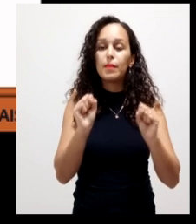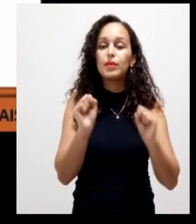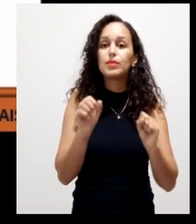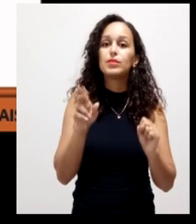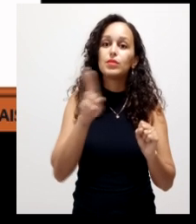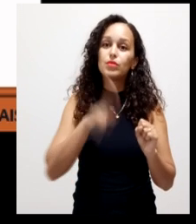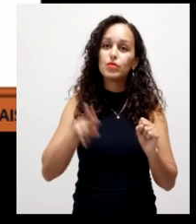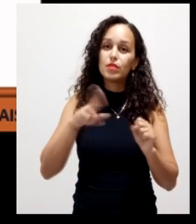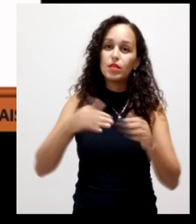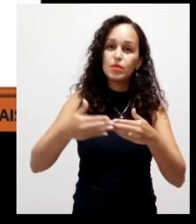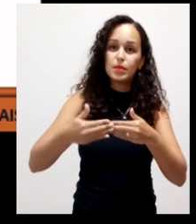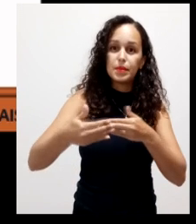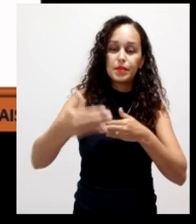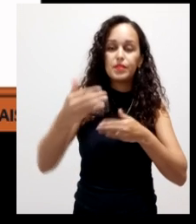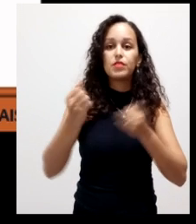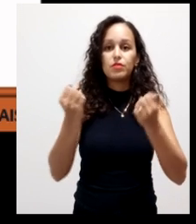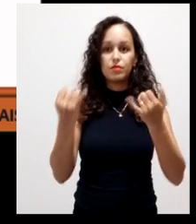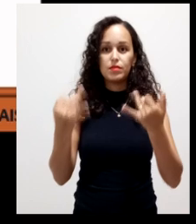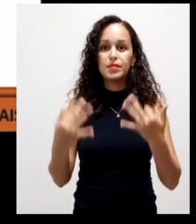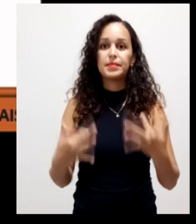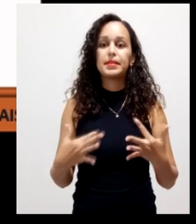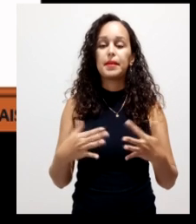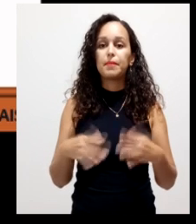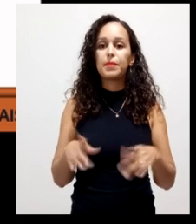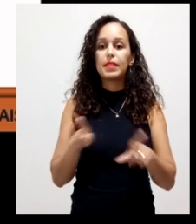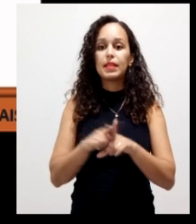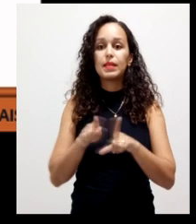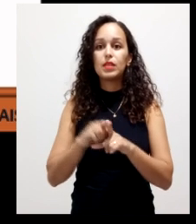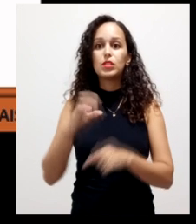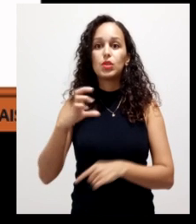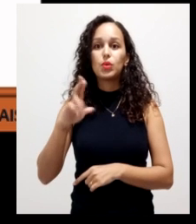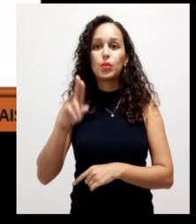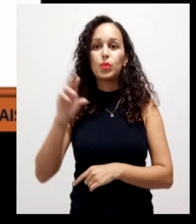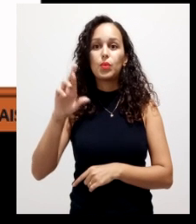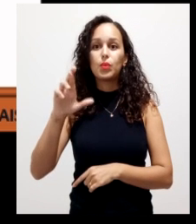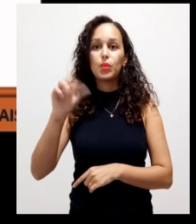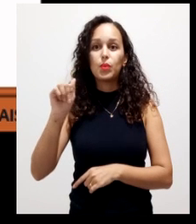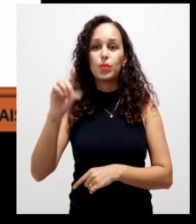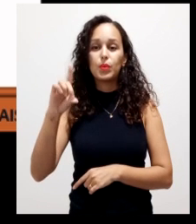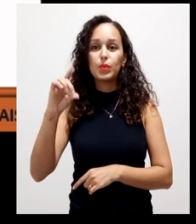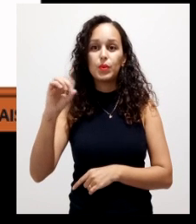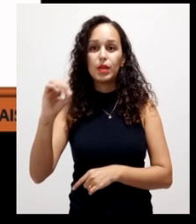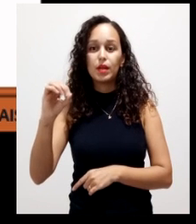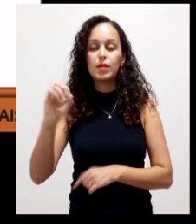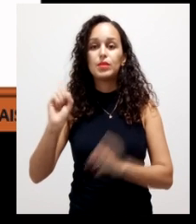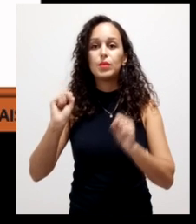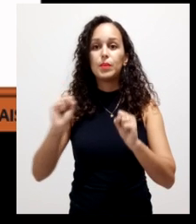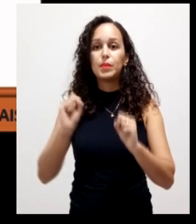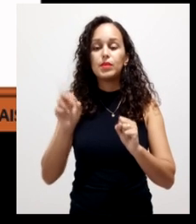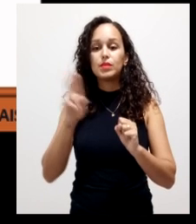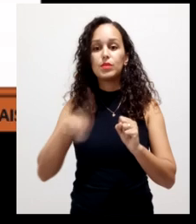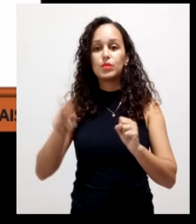ser utilizado na cova vou falar isso um pouquinho mais a frente e quando ele está curado ele é utilizado como substrato